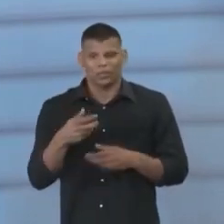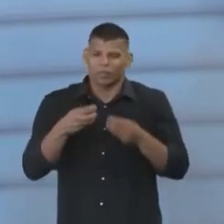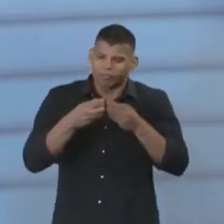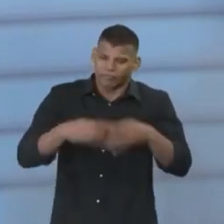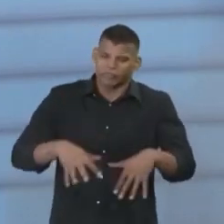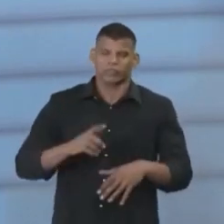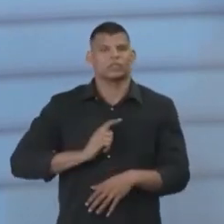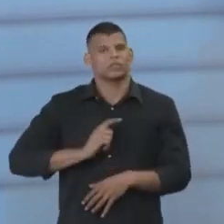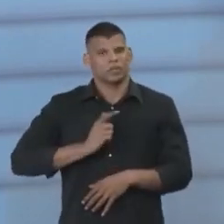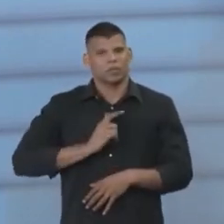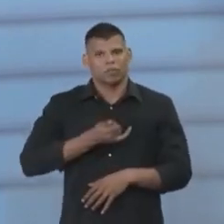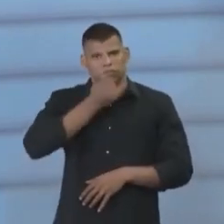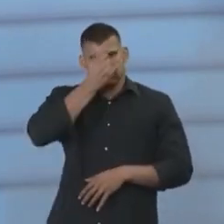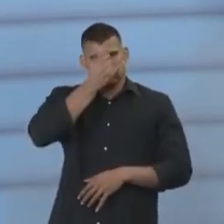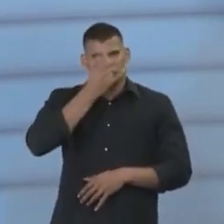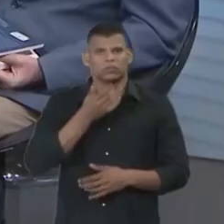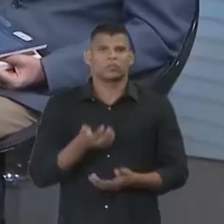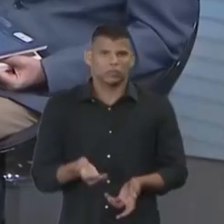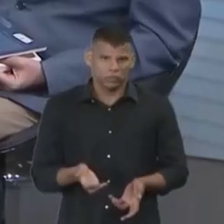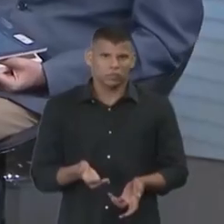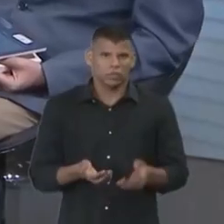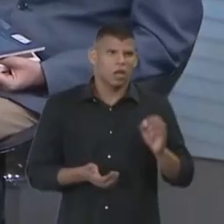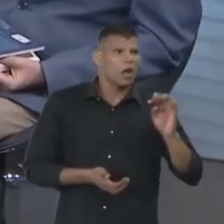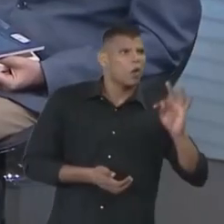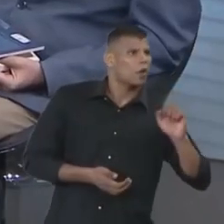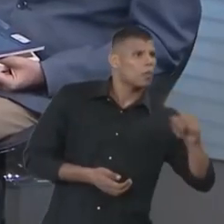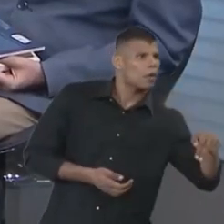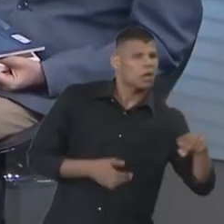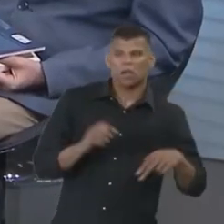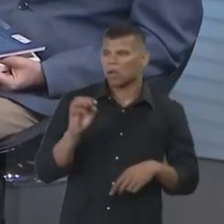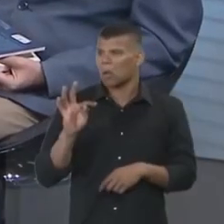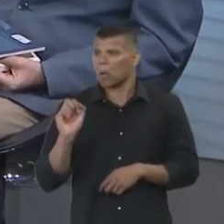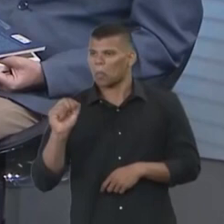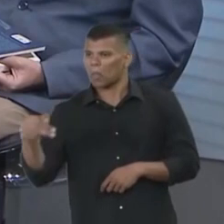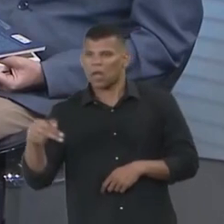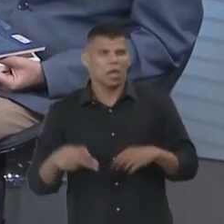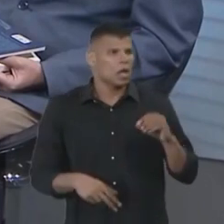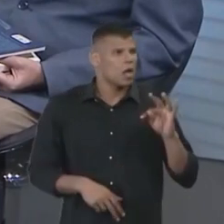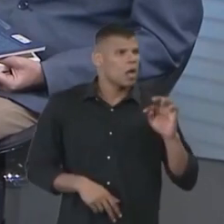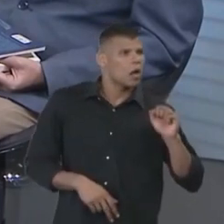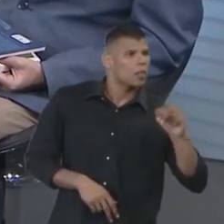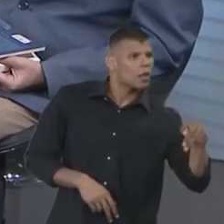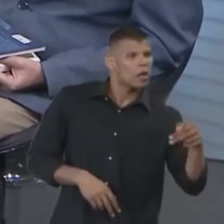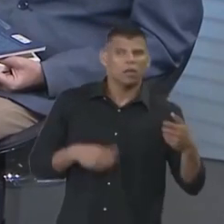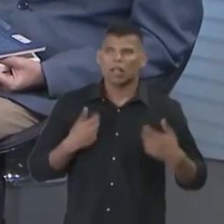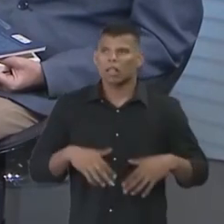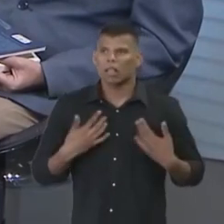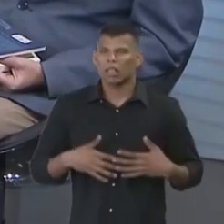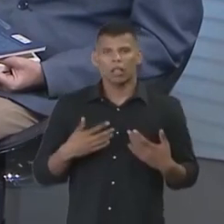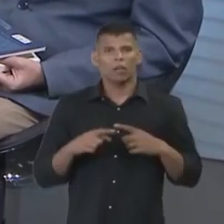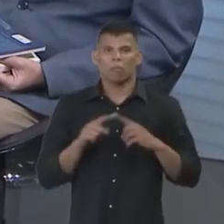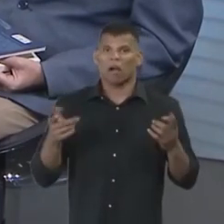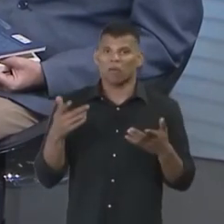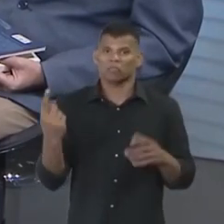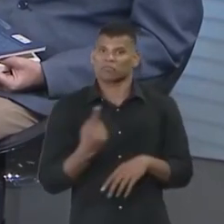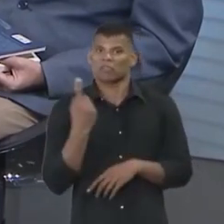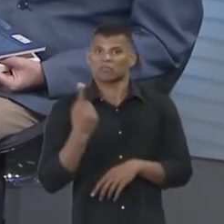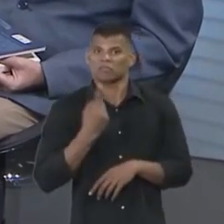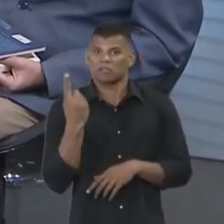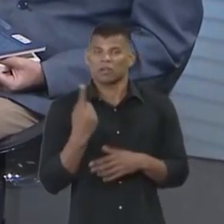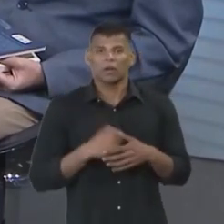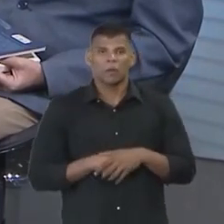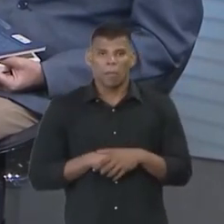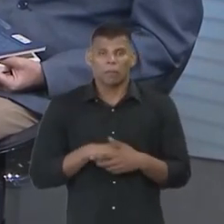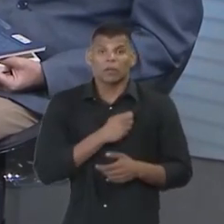Aquela coisa de OTAN, OTAN para lá, OTAN para cá. O que tem segurado é que ela tem um bom exército, mas ela não